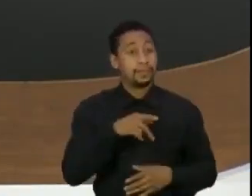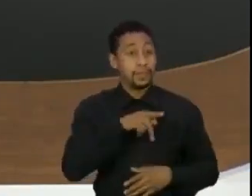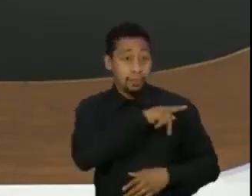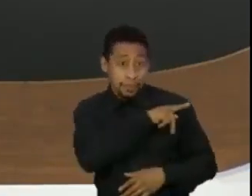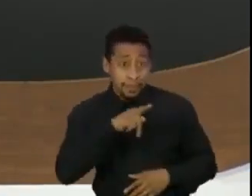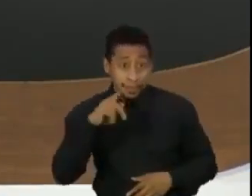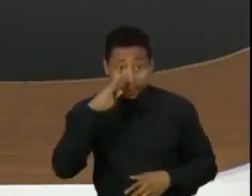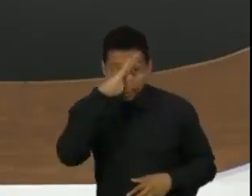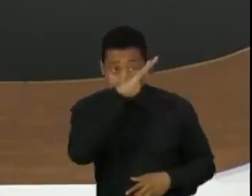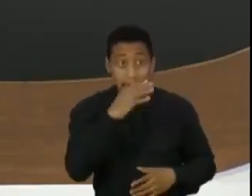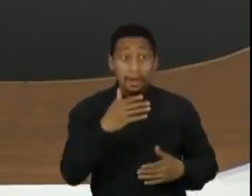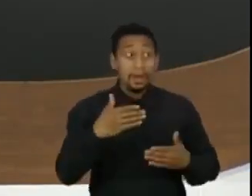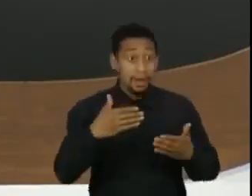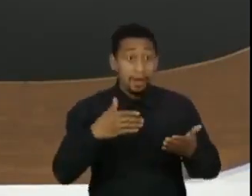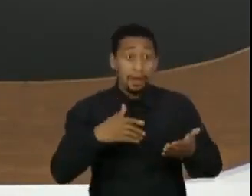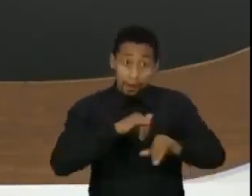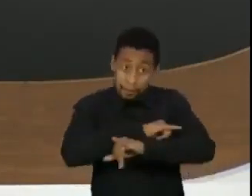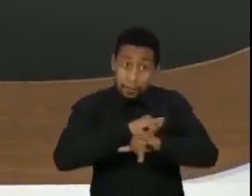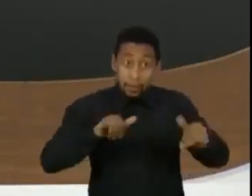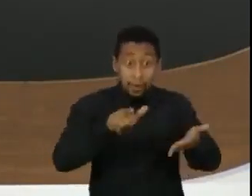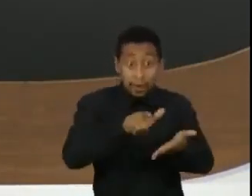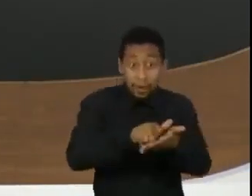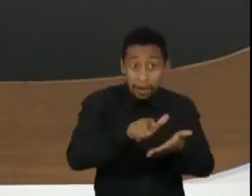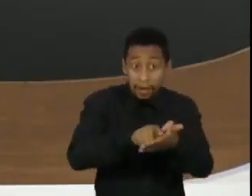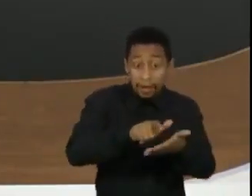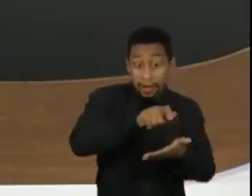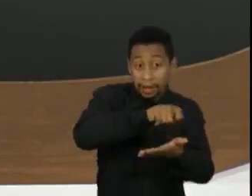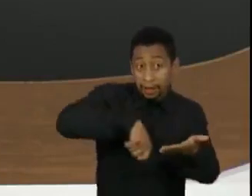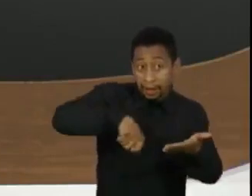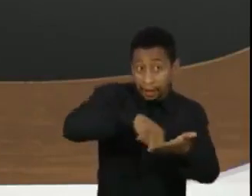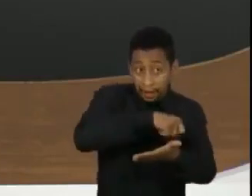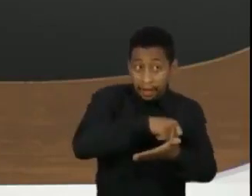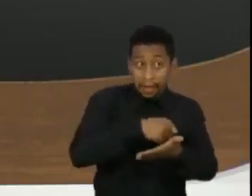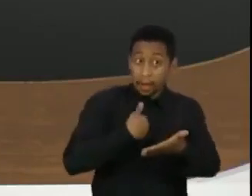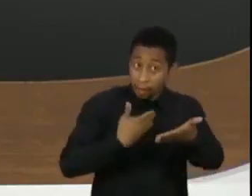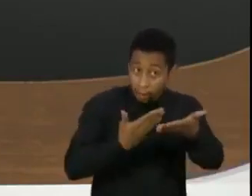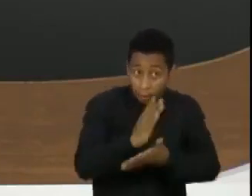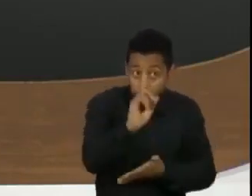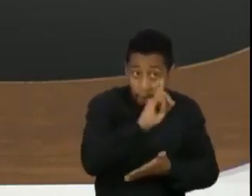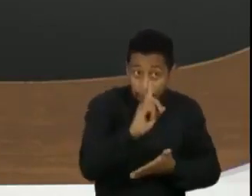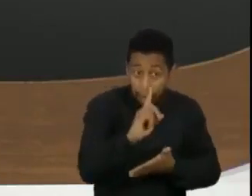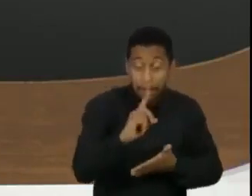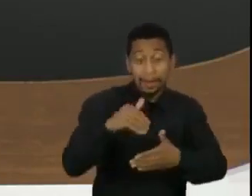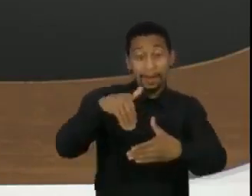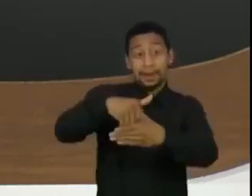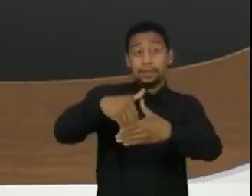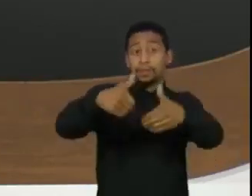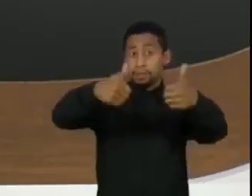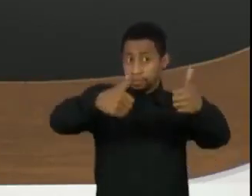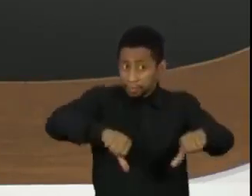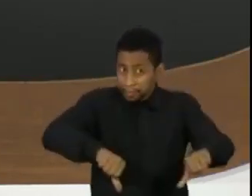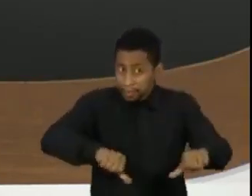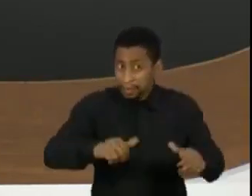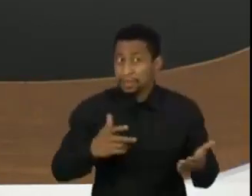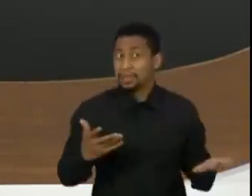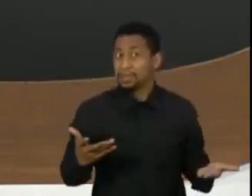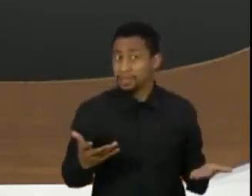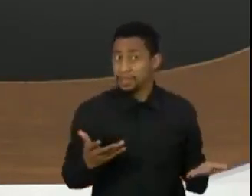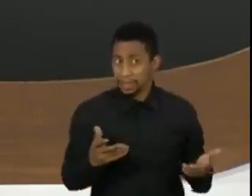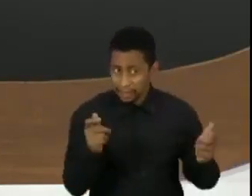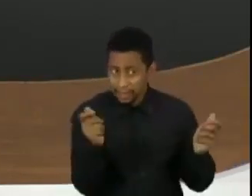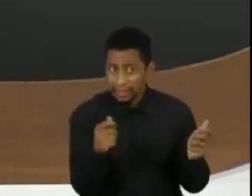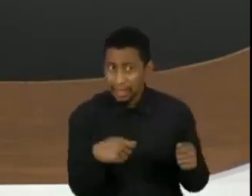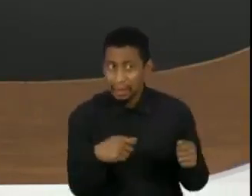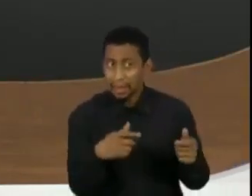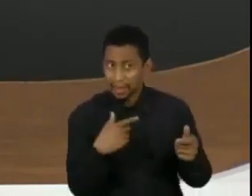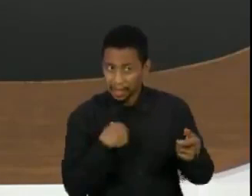em não ter eleições eventualmente, se não tiver o voto auditável, o voto impresso, como ele quer. O senhor acha que dá para comparar em termos